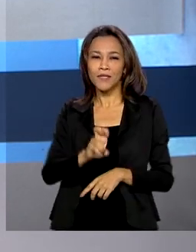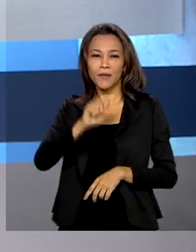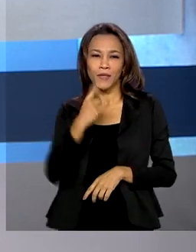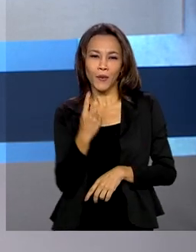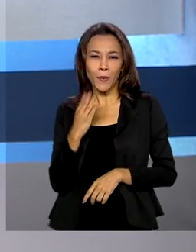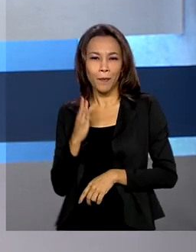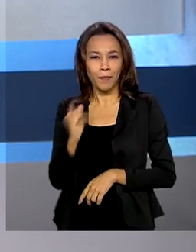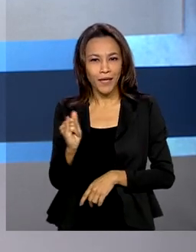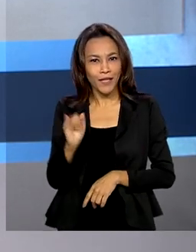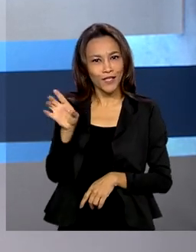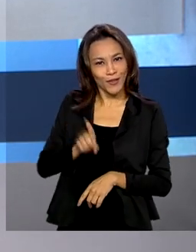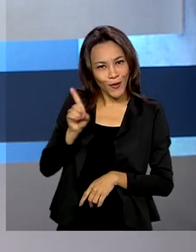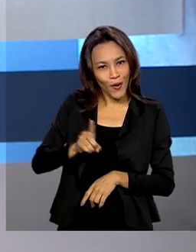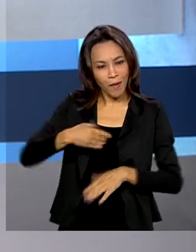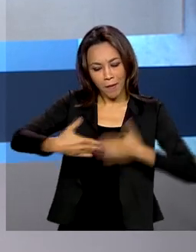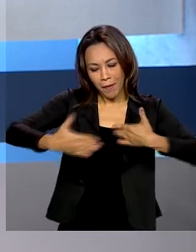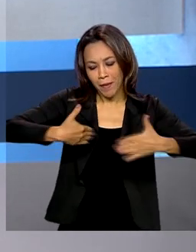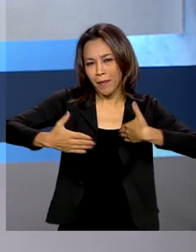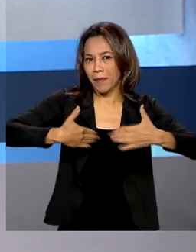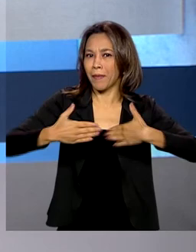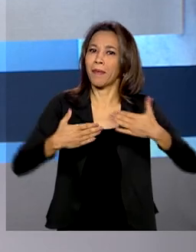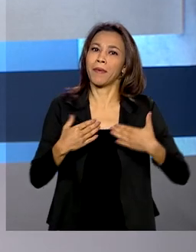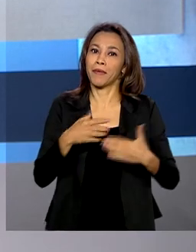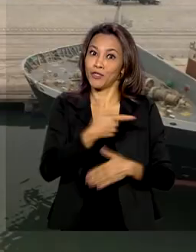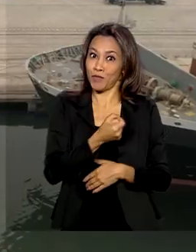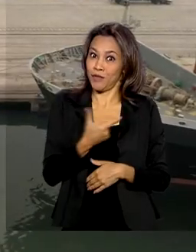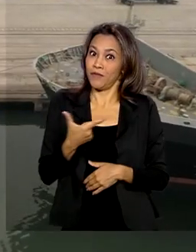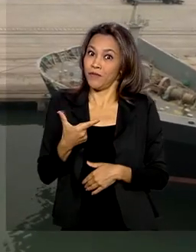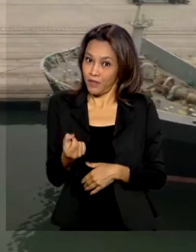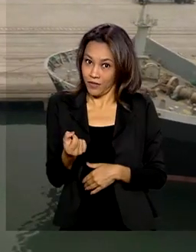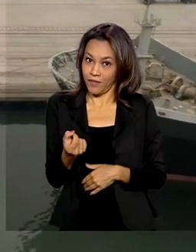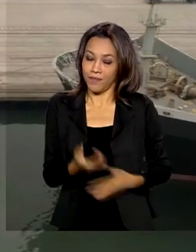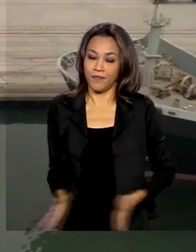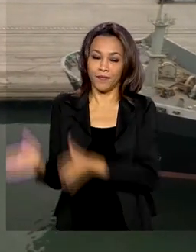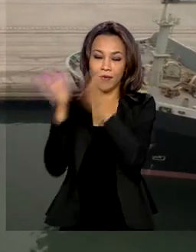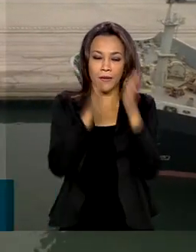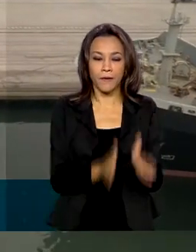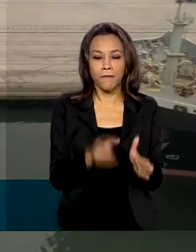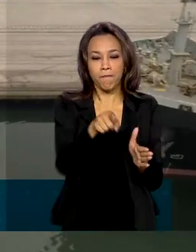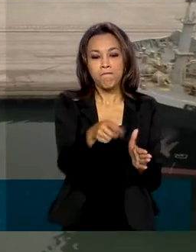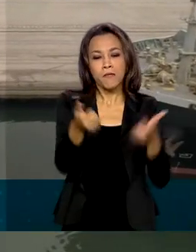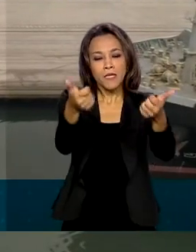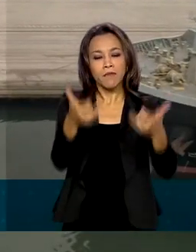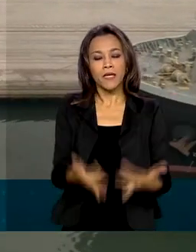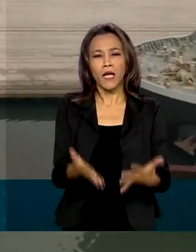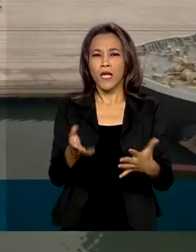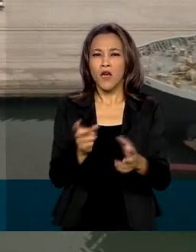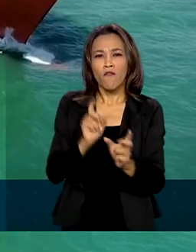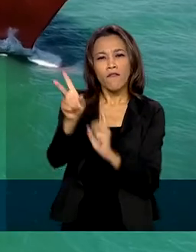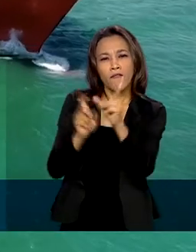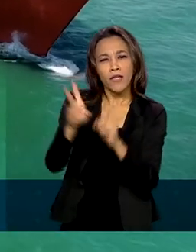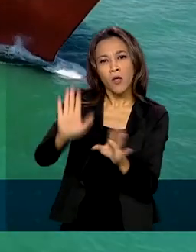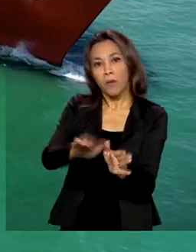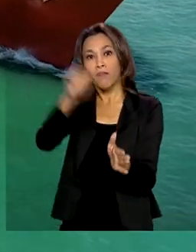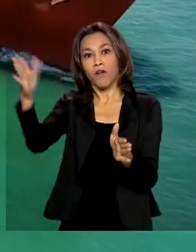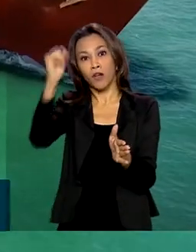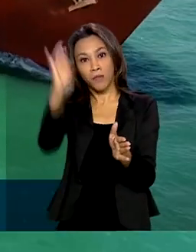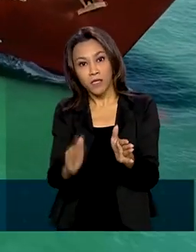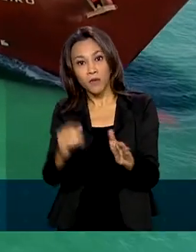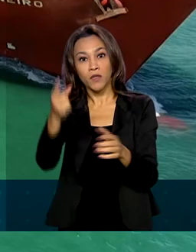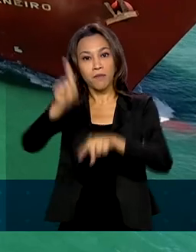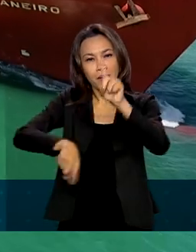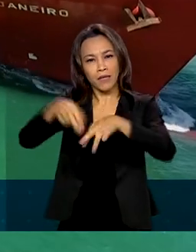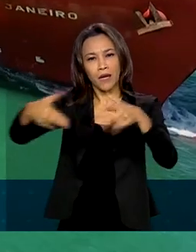dólares na balança comercial de 2020. A diferença entre o o país exportou e o que importou foi de quase